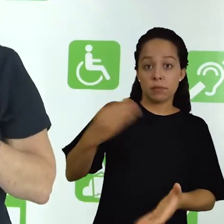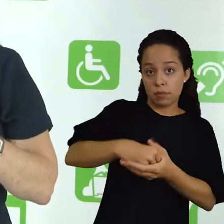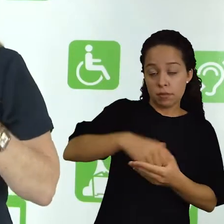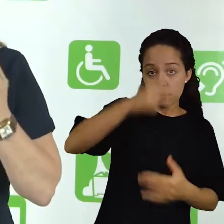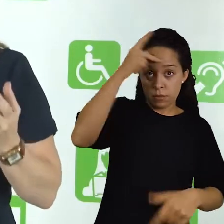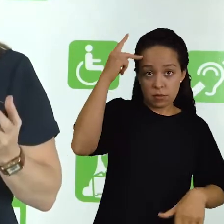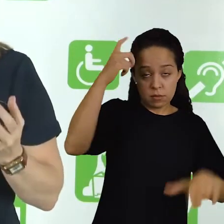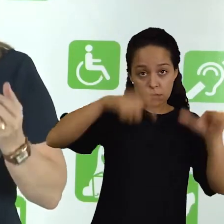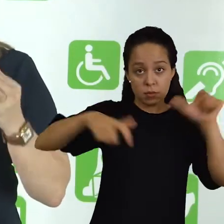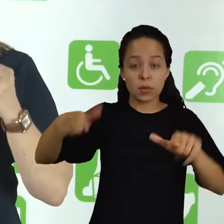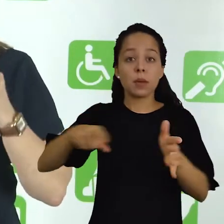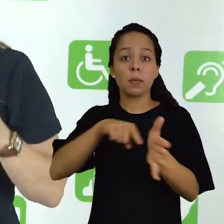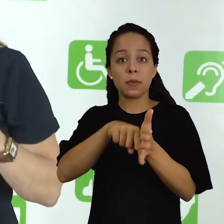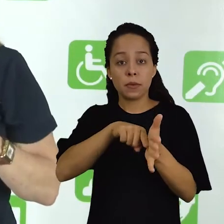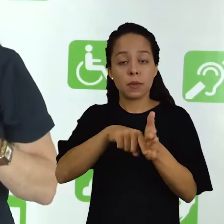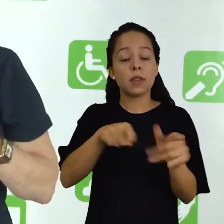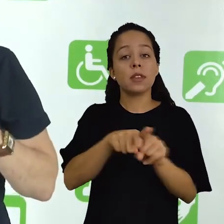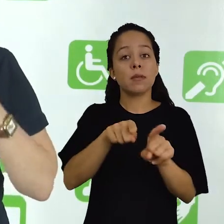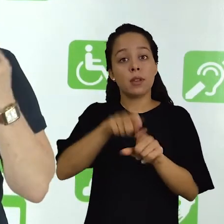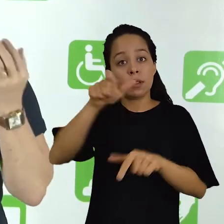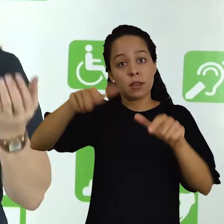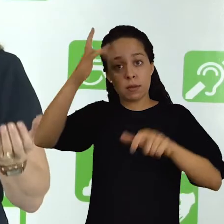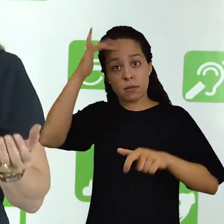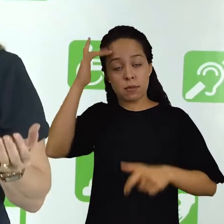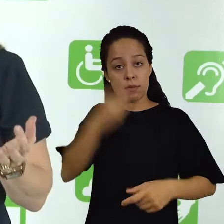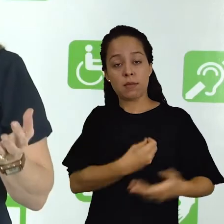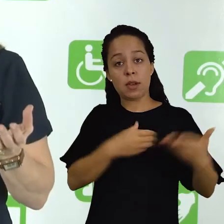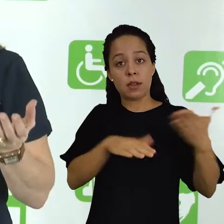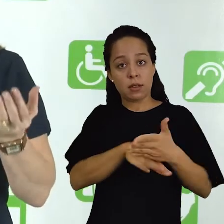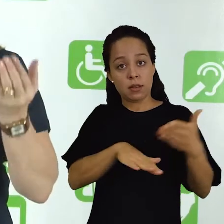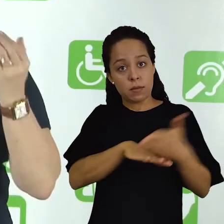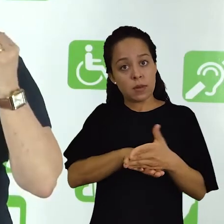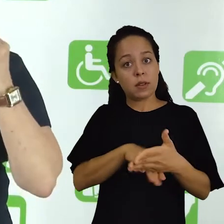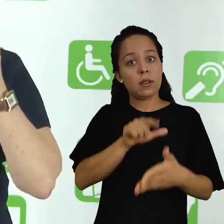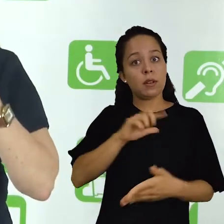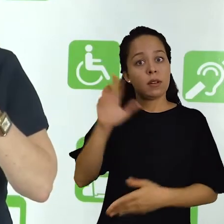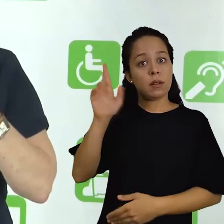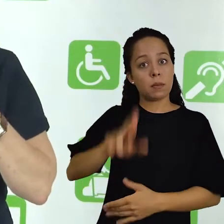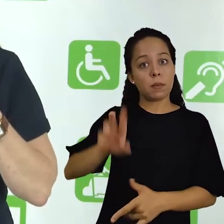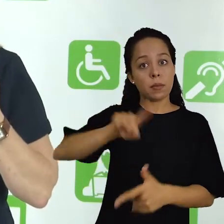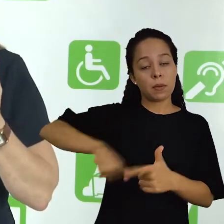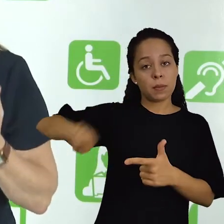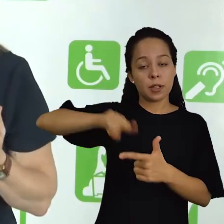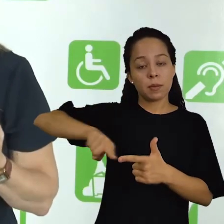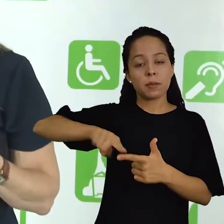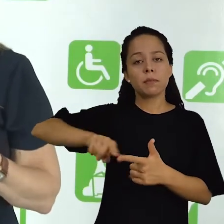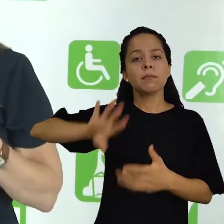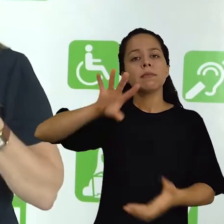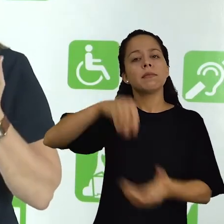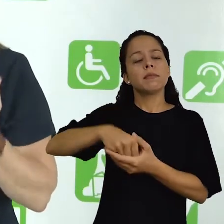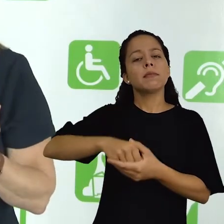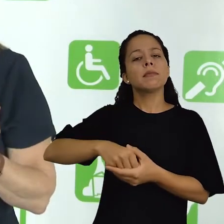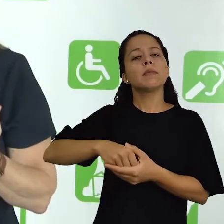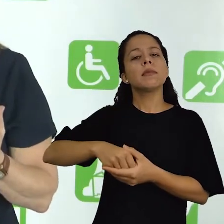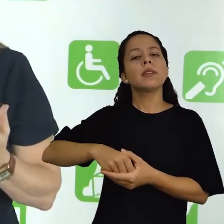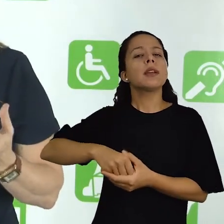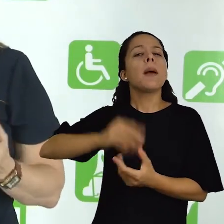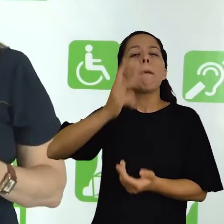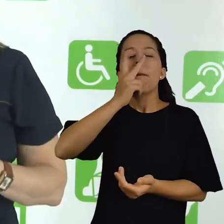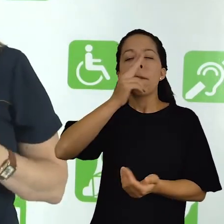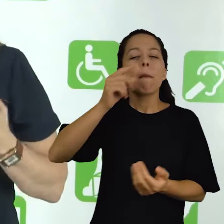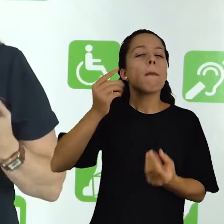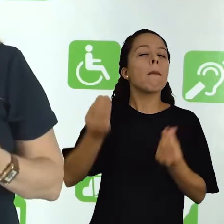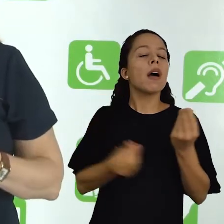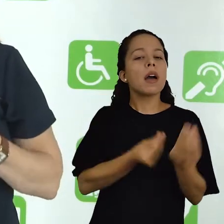e neste o pesquisador e os participantes representativos dessa situação ou deste problema